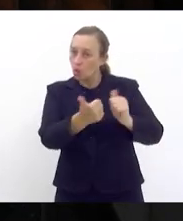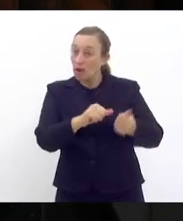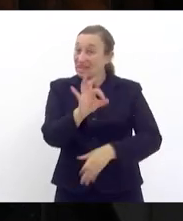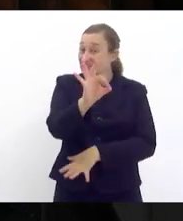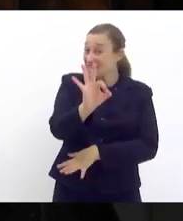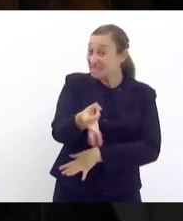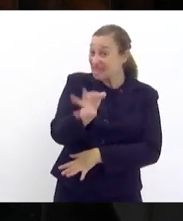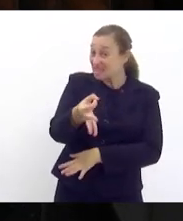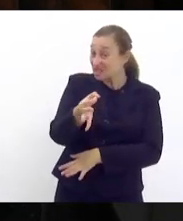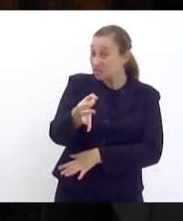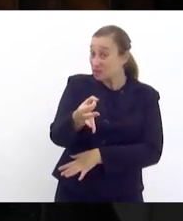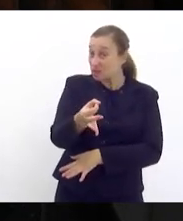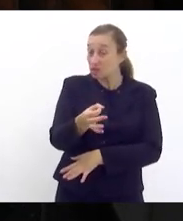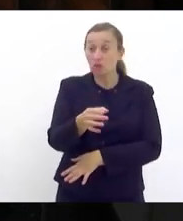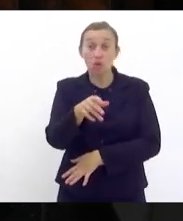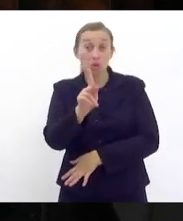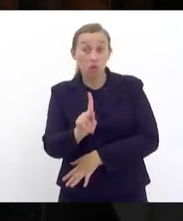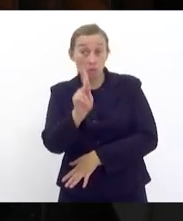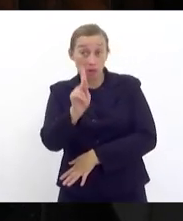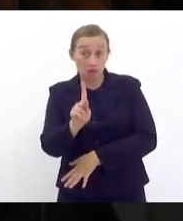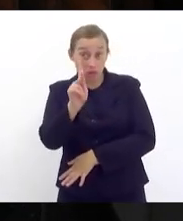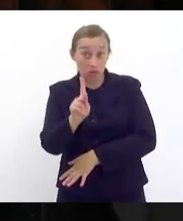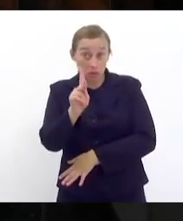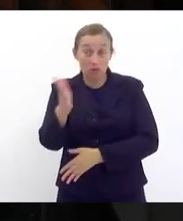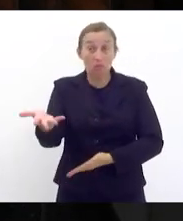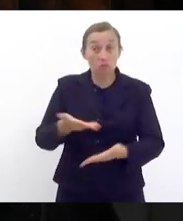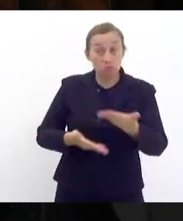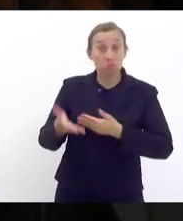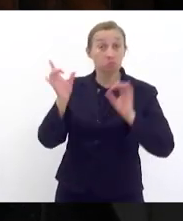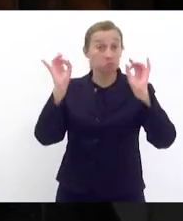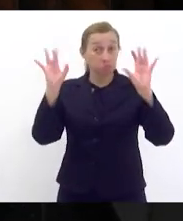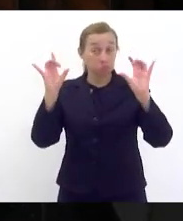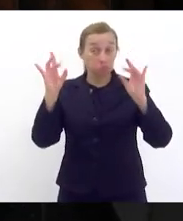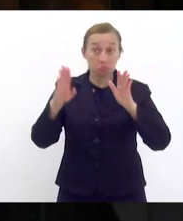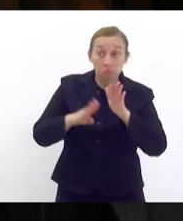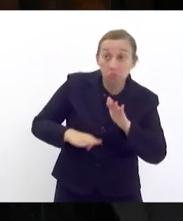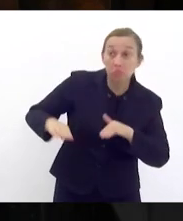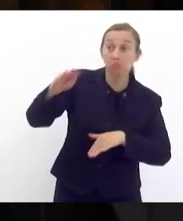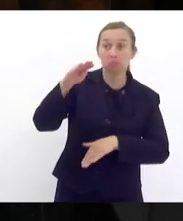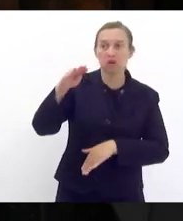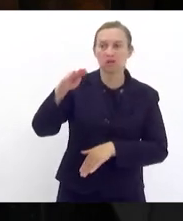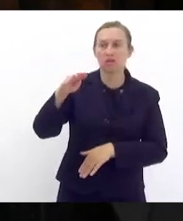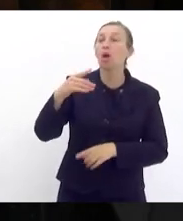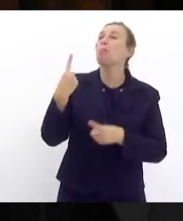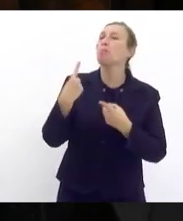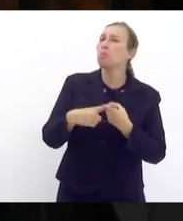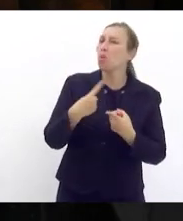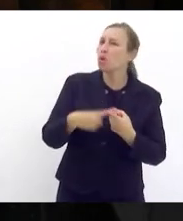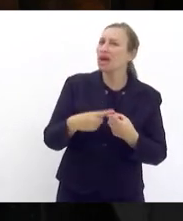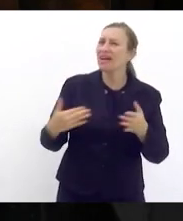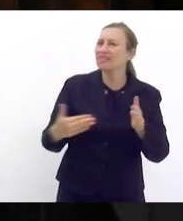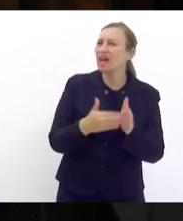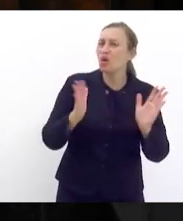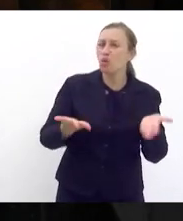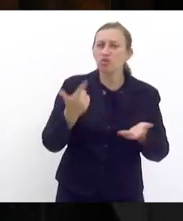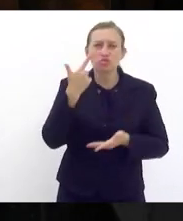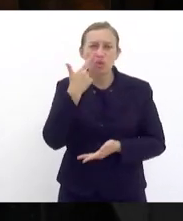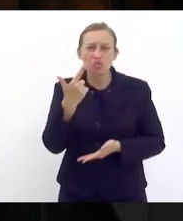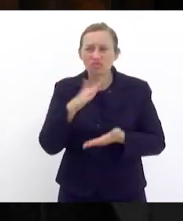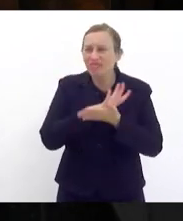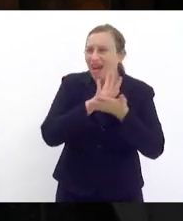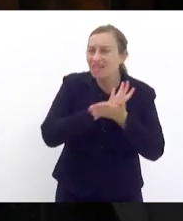nossas receitas de ROE de participação especiais aumentarão. E por que até hoje não reviu?